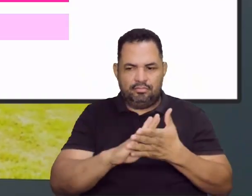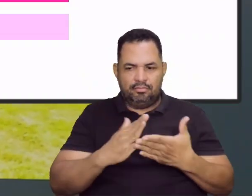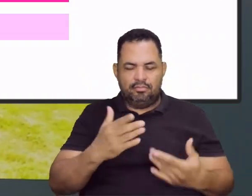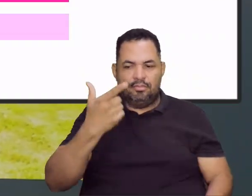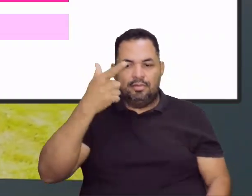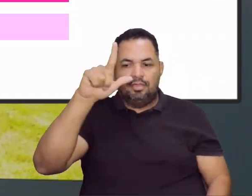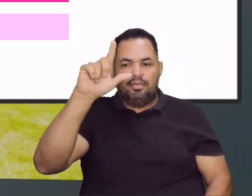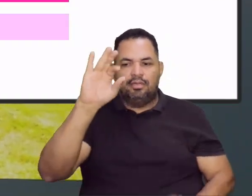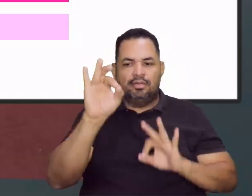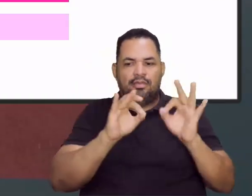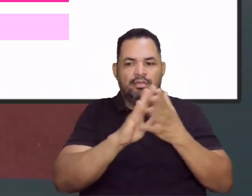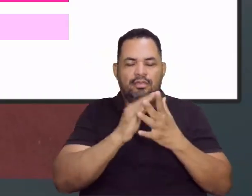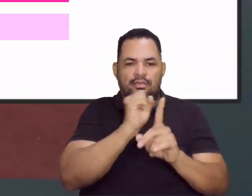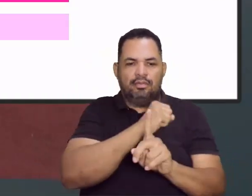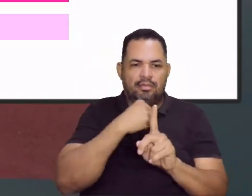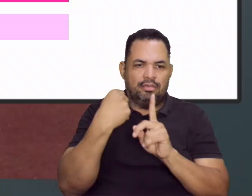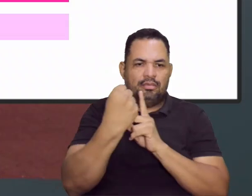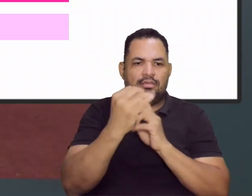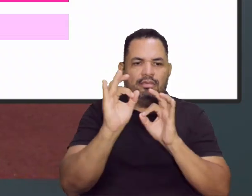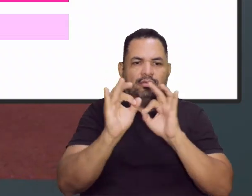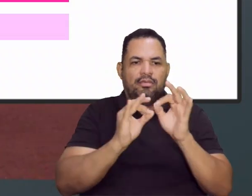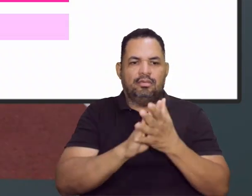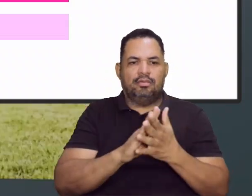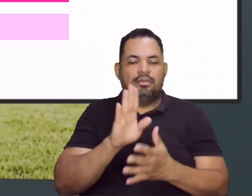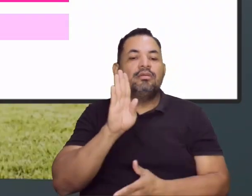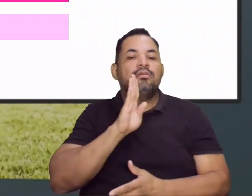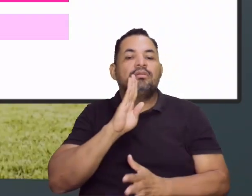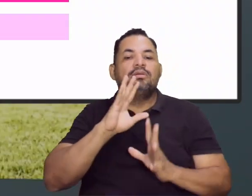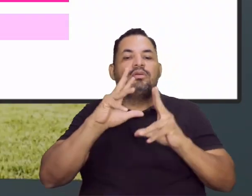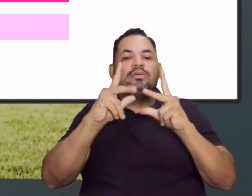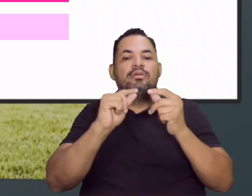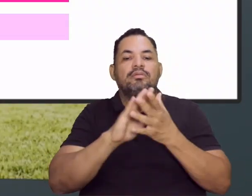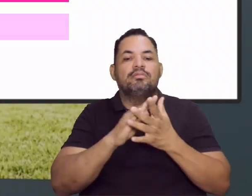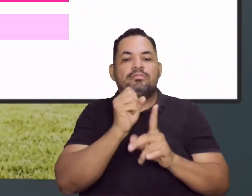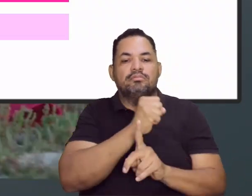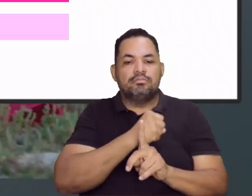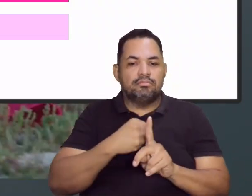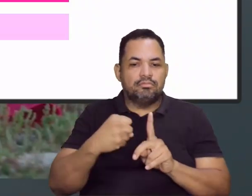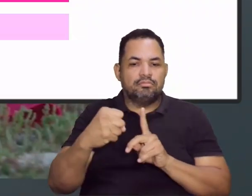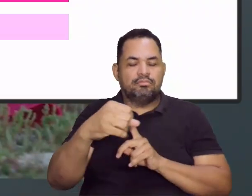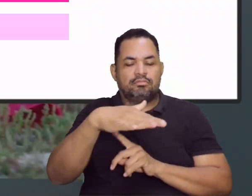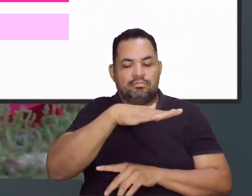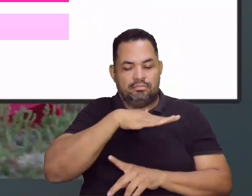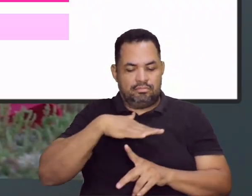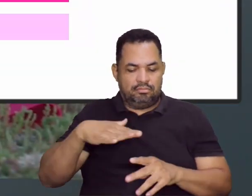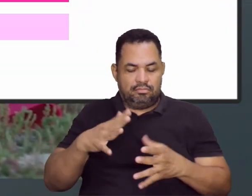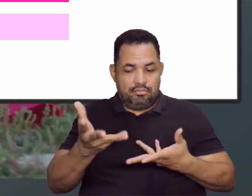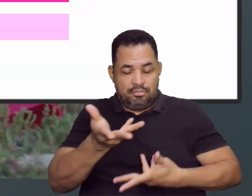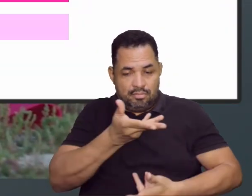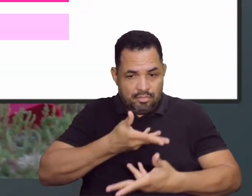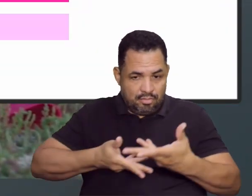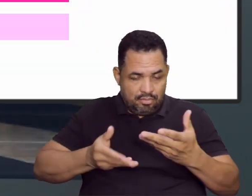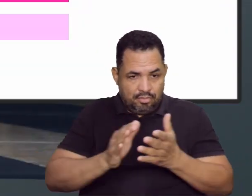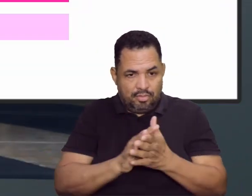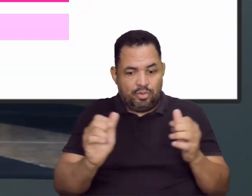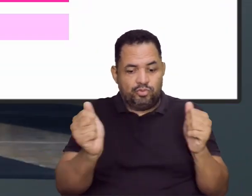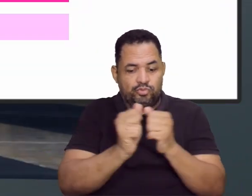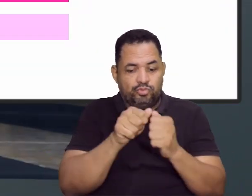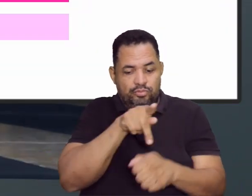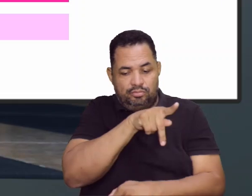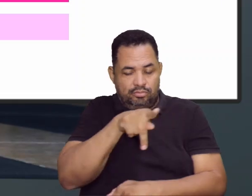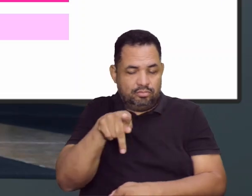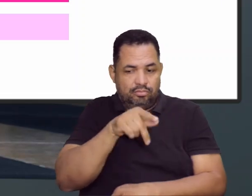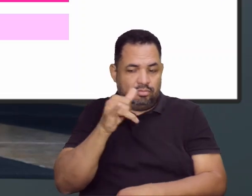Consigo trabalhar a socialização, que o mais legal disso tudo é a socialização, né? A aprendizagem que eu tenho com a professora Iris